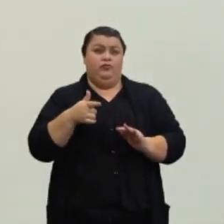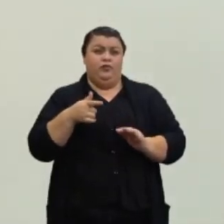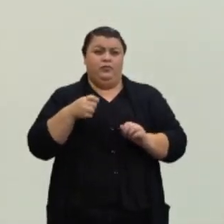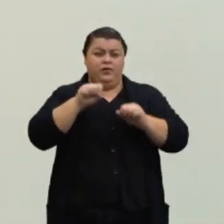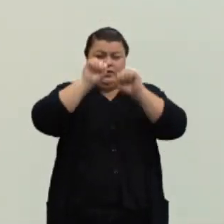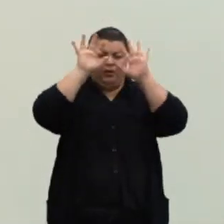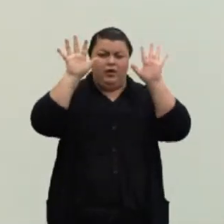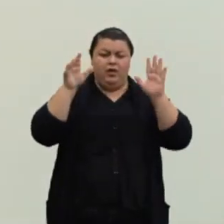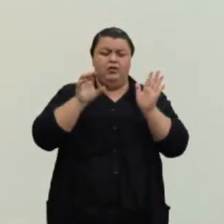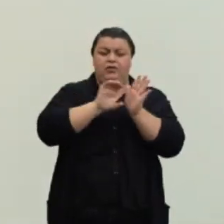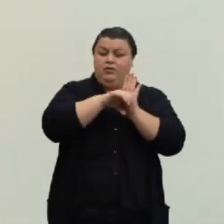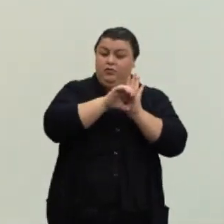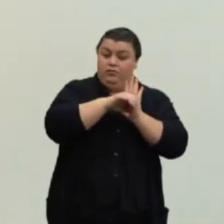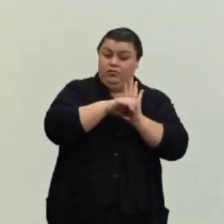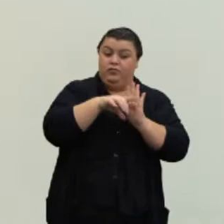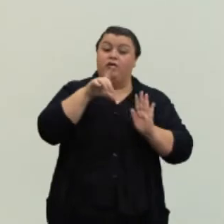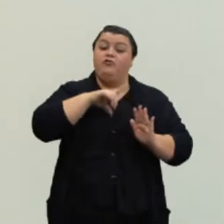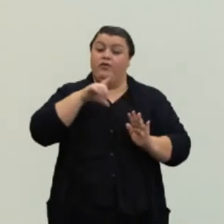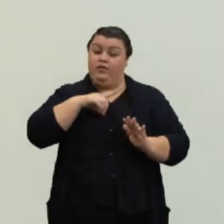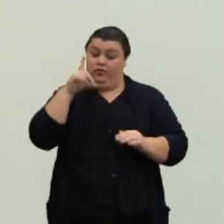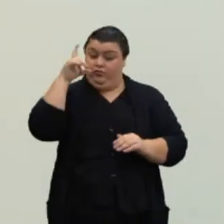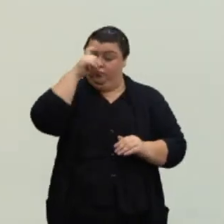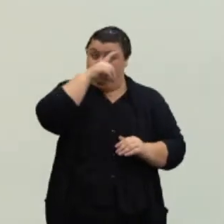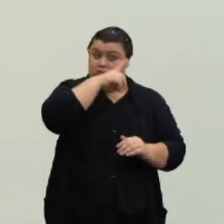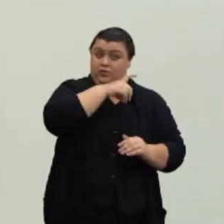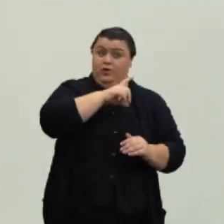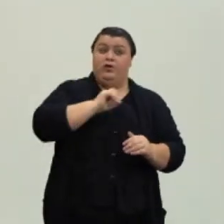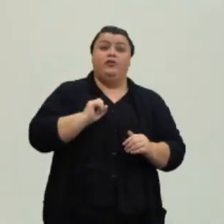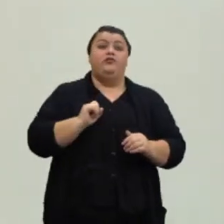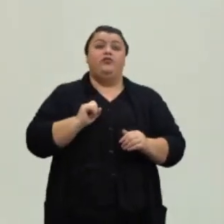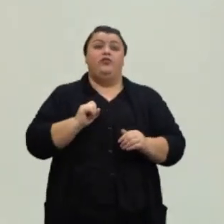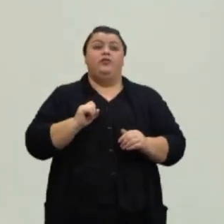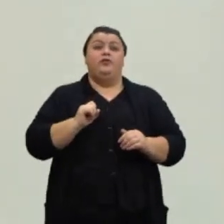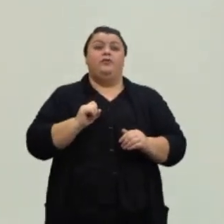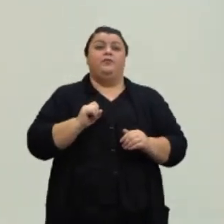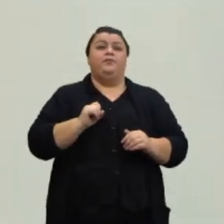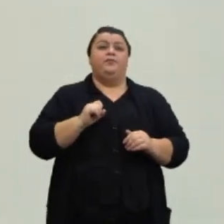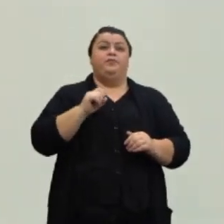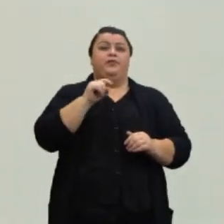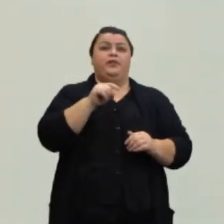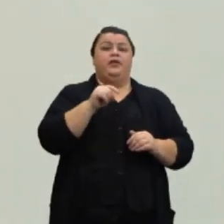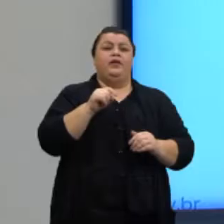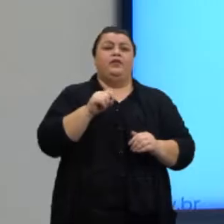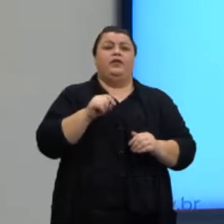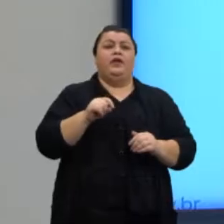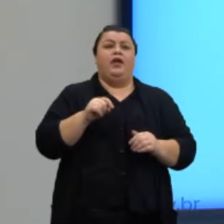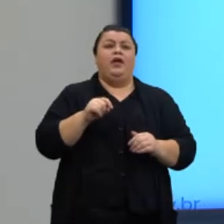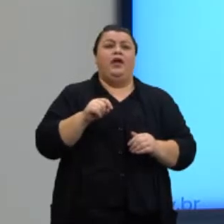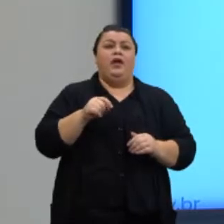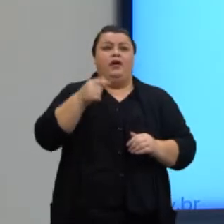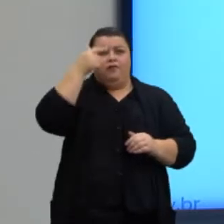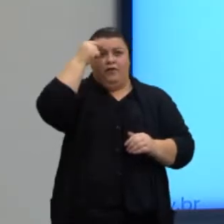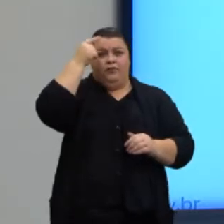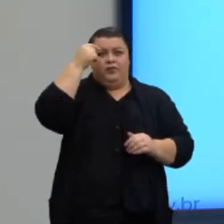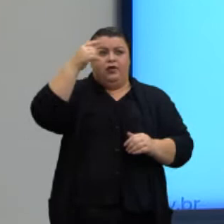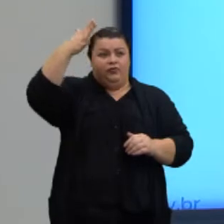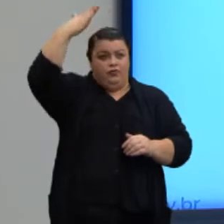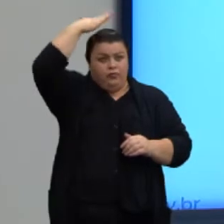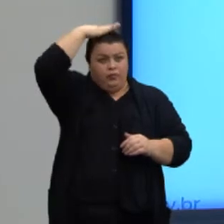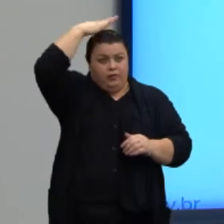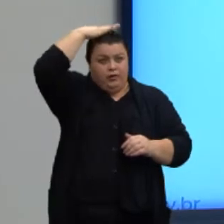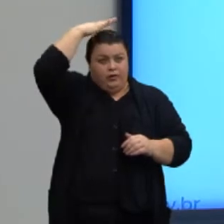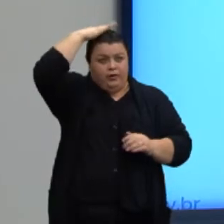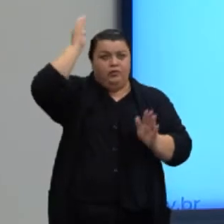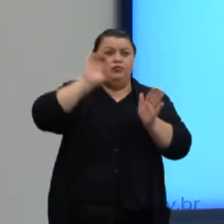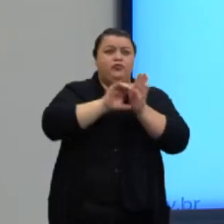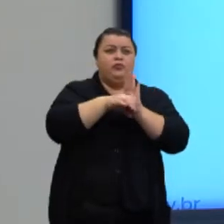conceitos, a gente fica com bastante dificuldade. Então, da UEL, do Paraná. Bom, então, sobre os conhecimentos de